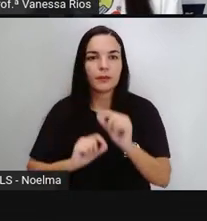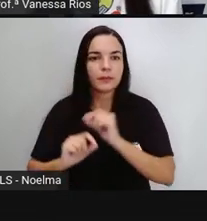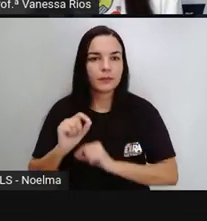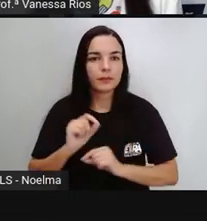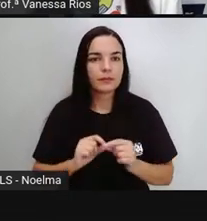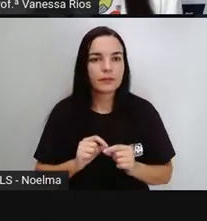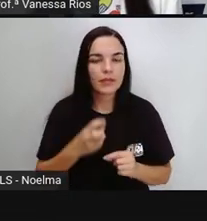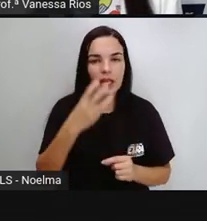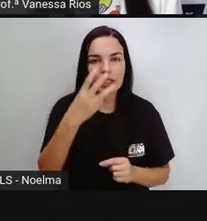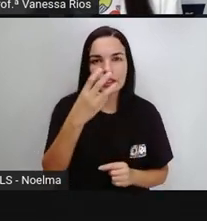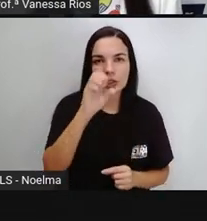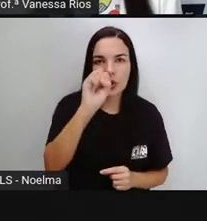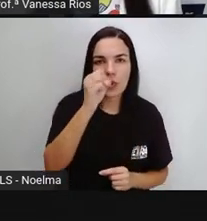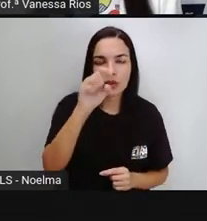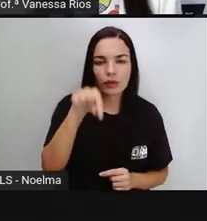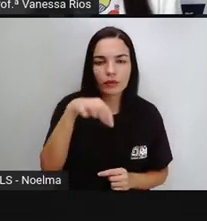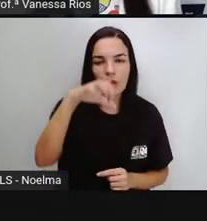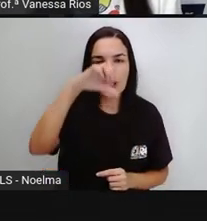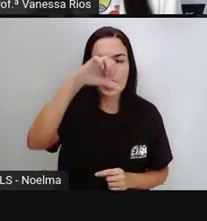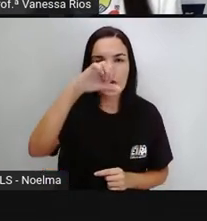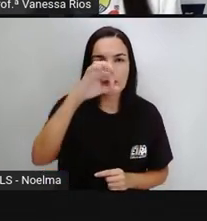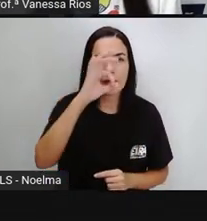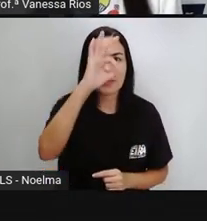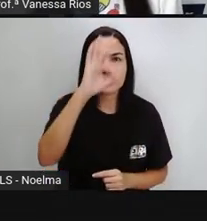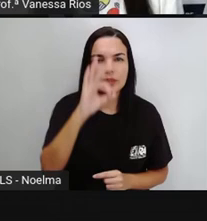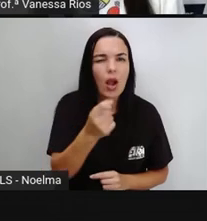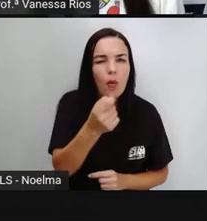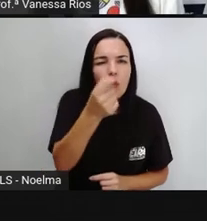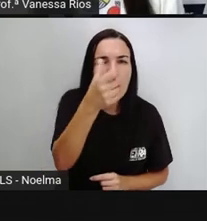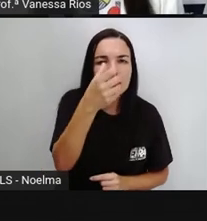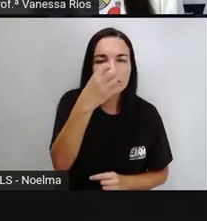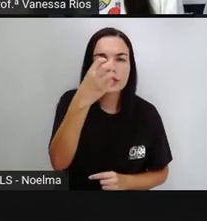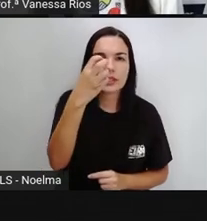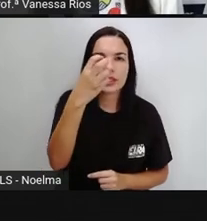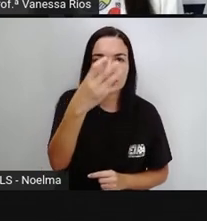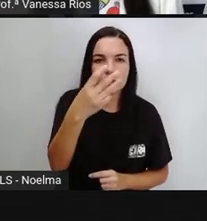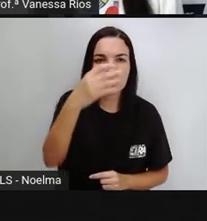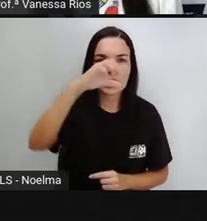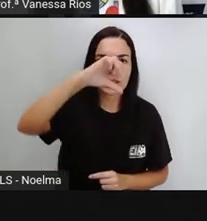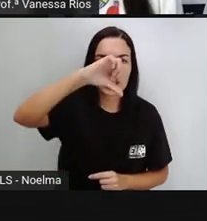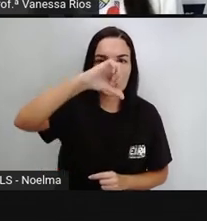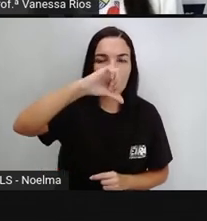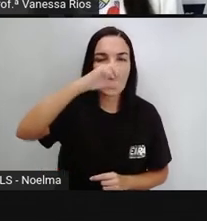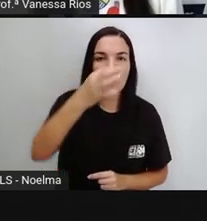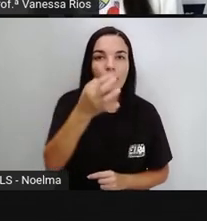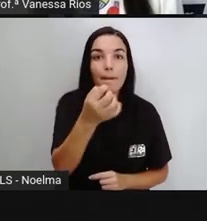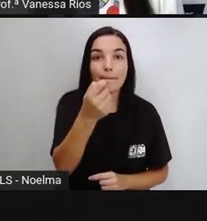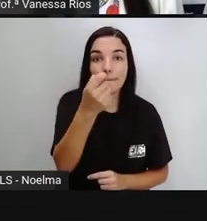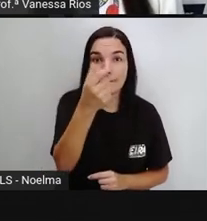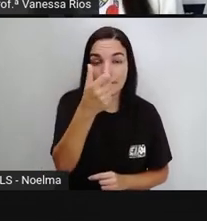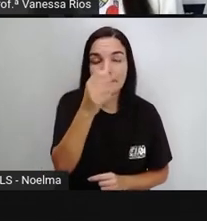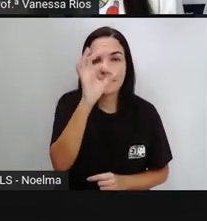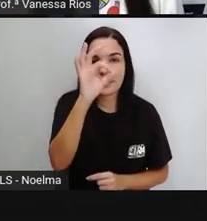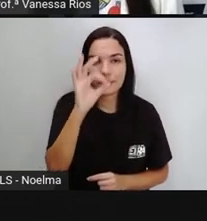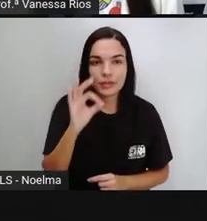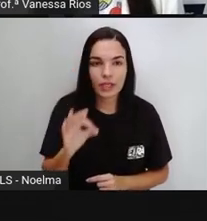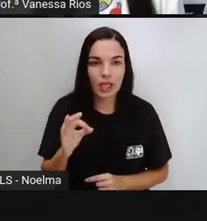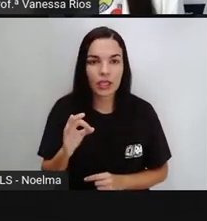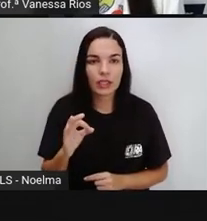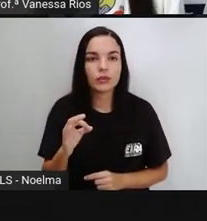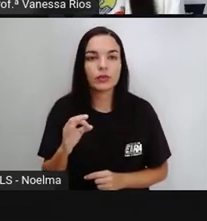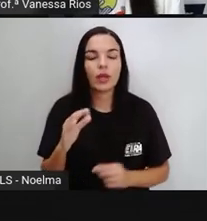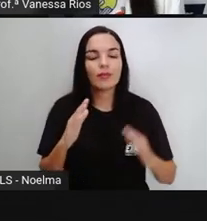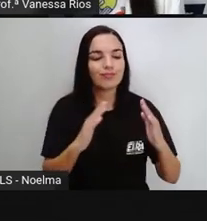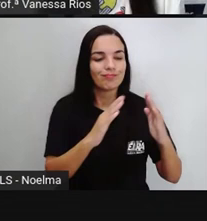38,9%. Quase 39%, ou seja, 39 de 100 são